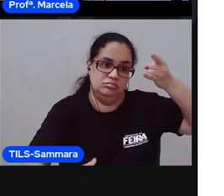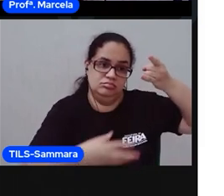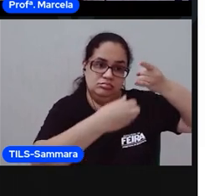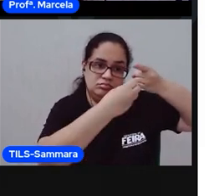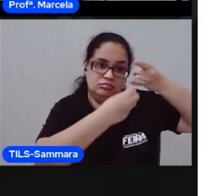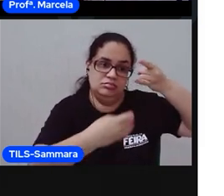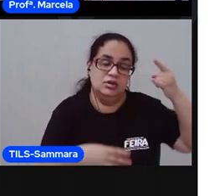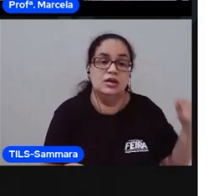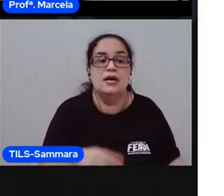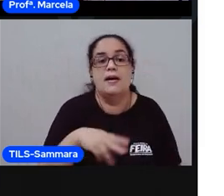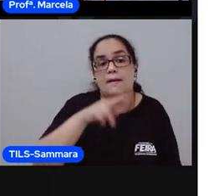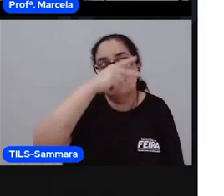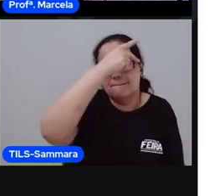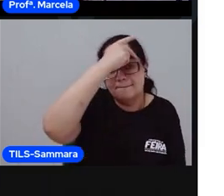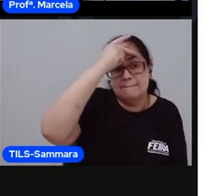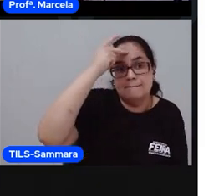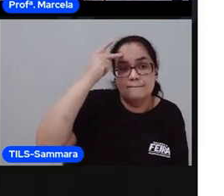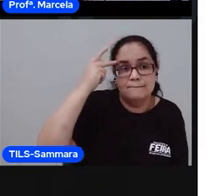responsável.